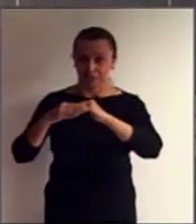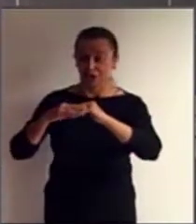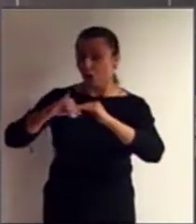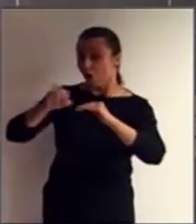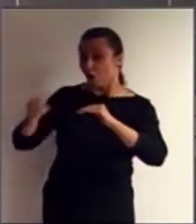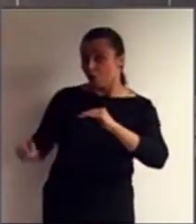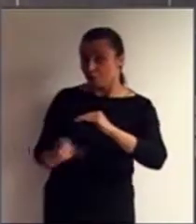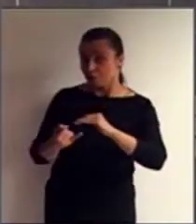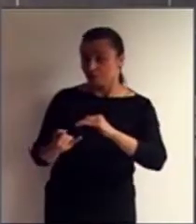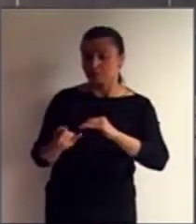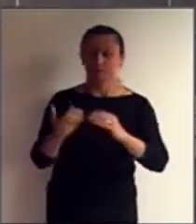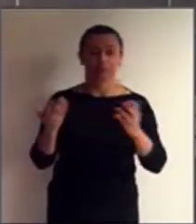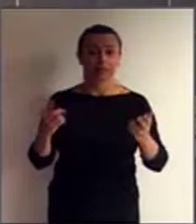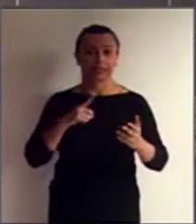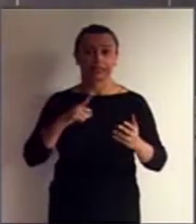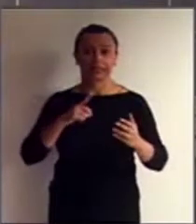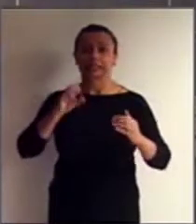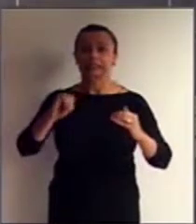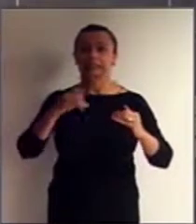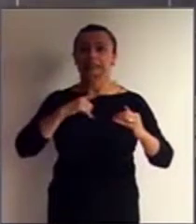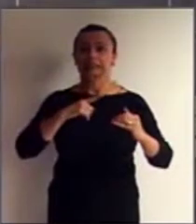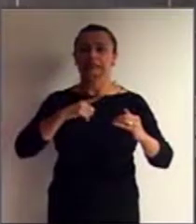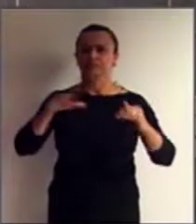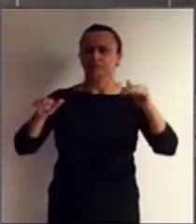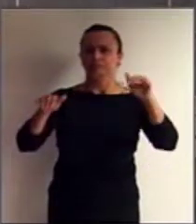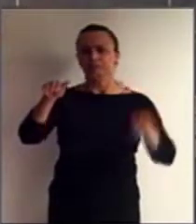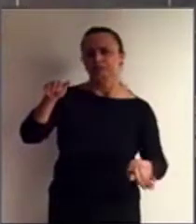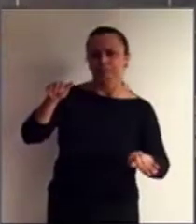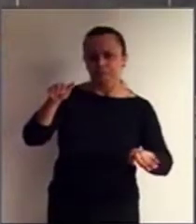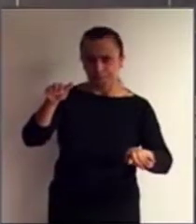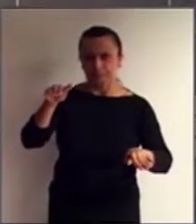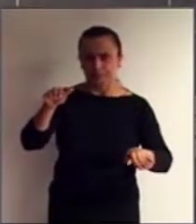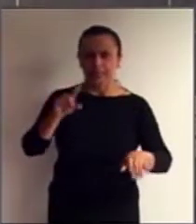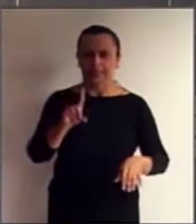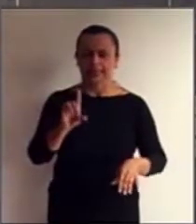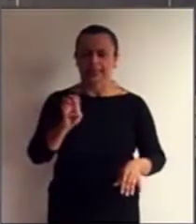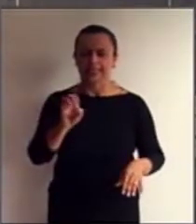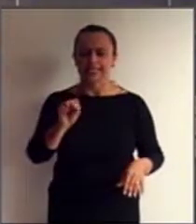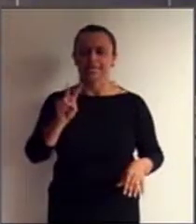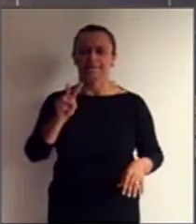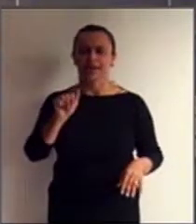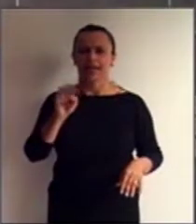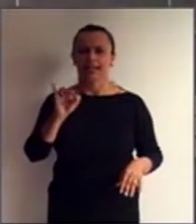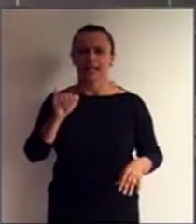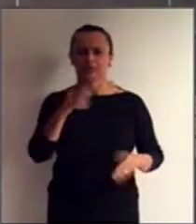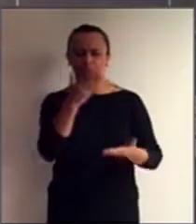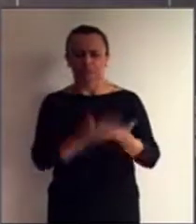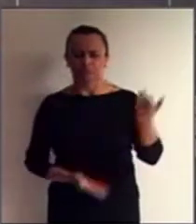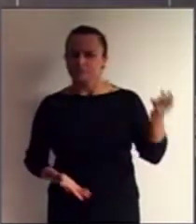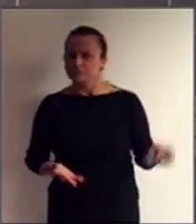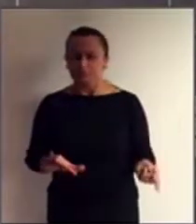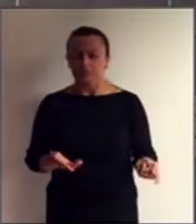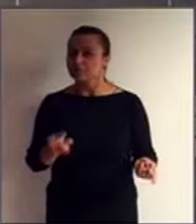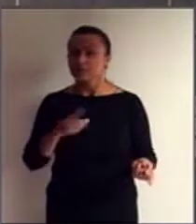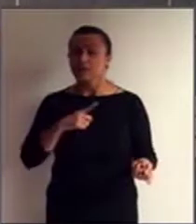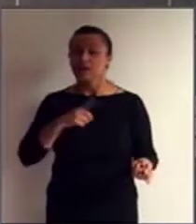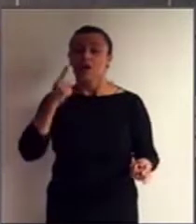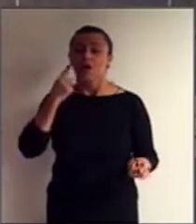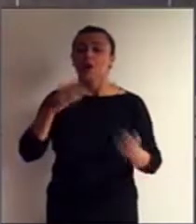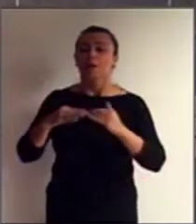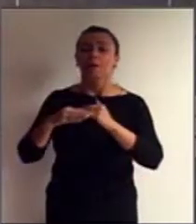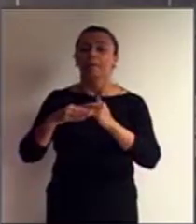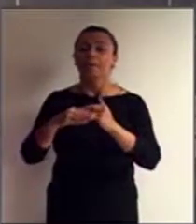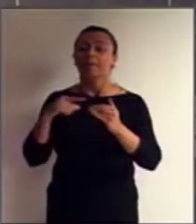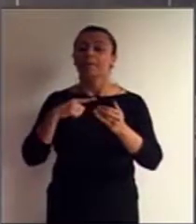diferença, uma desvantagem, o princípio da igualdade de oportunidades